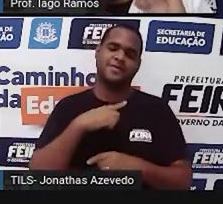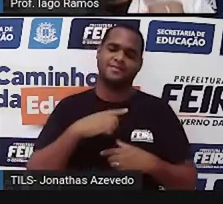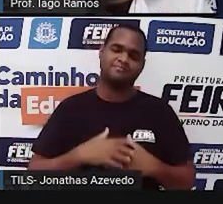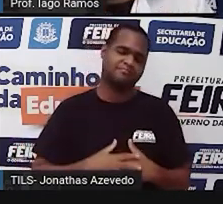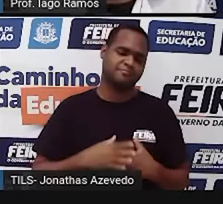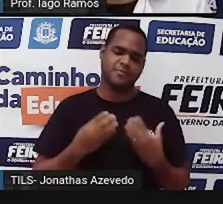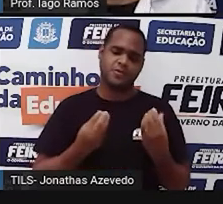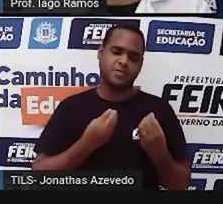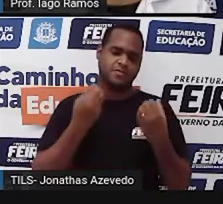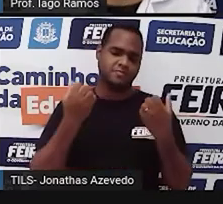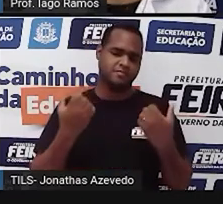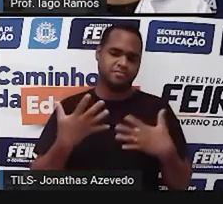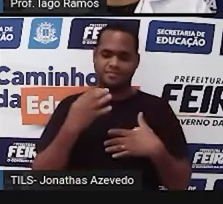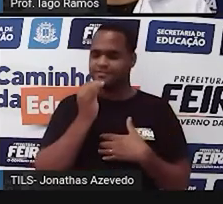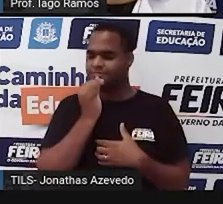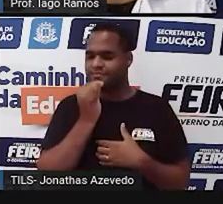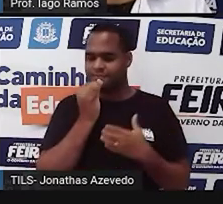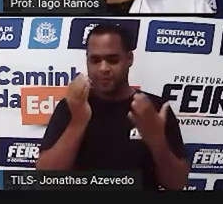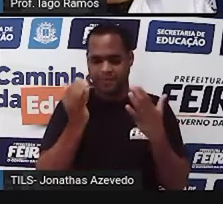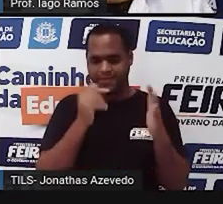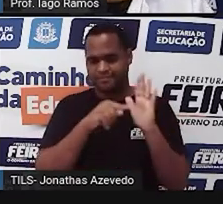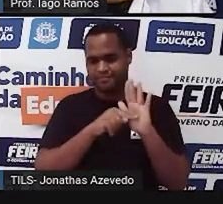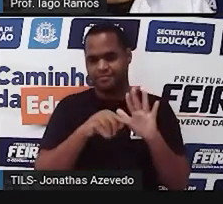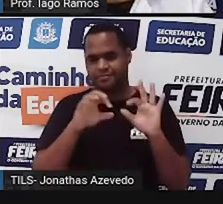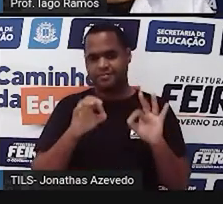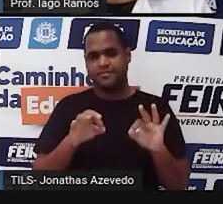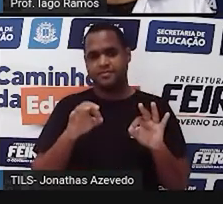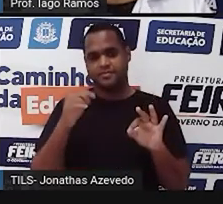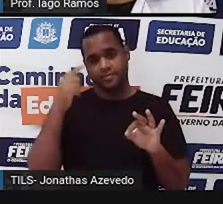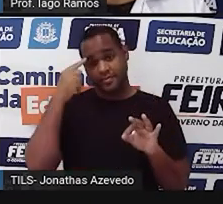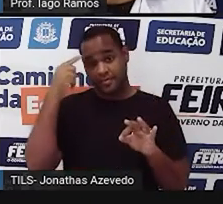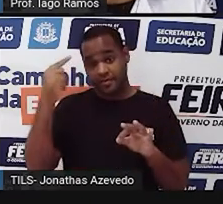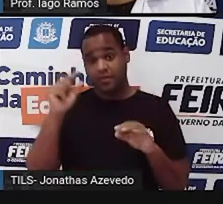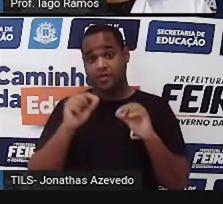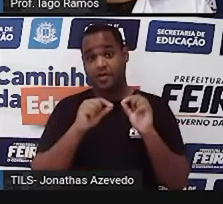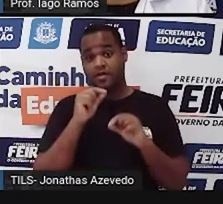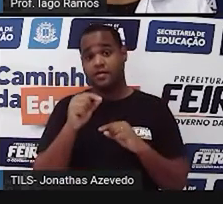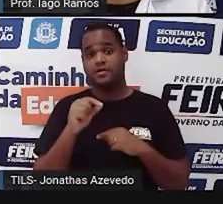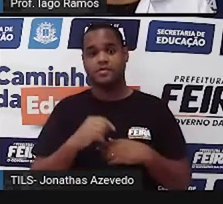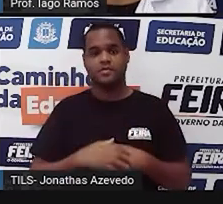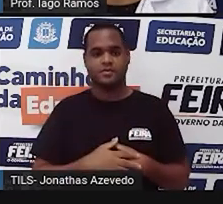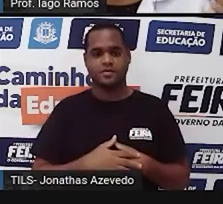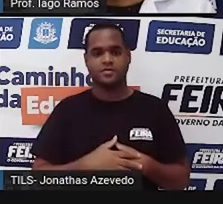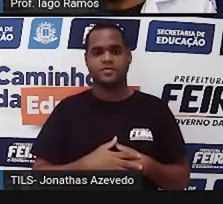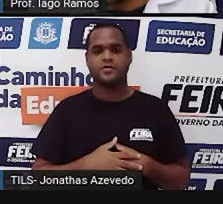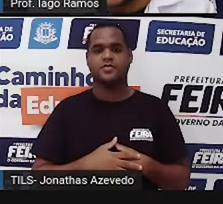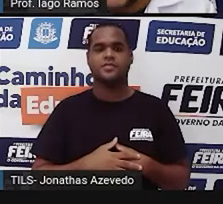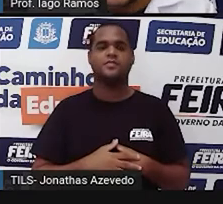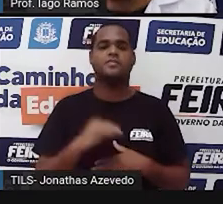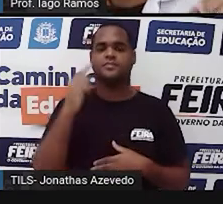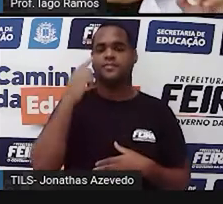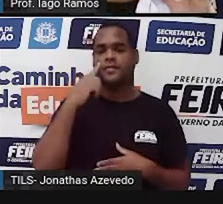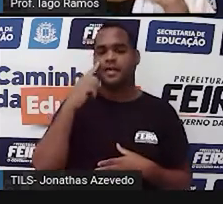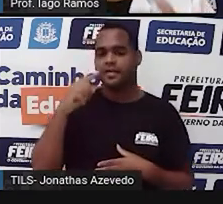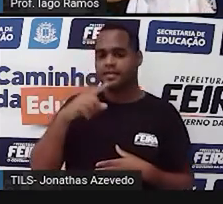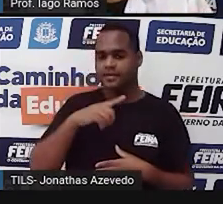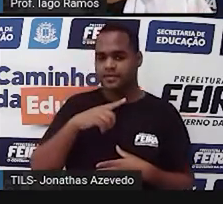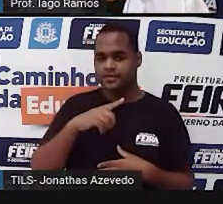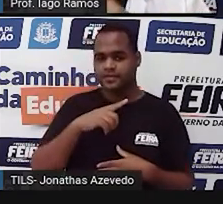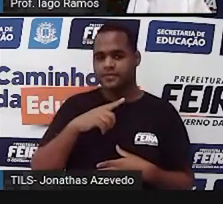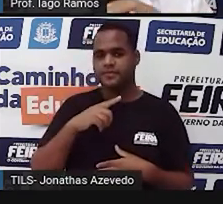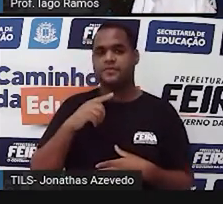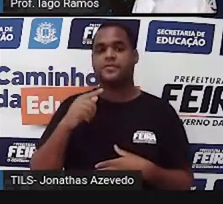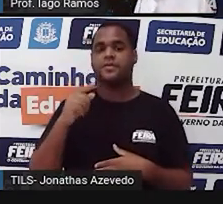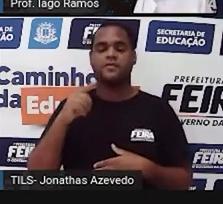professor? Deixa eu te dar um exemplo. Por exemplo, nesse aqui, ó, tem um quadradinho cinza mais